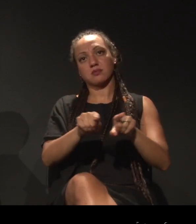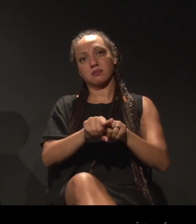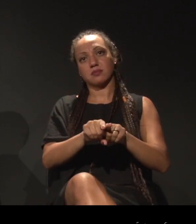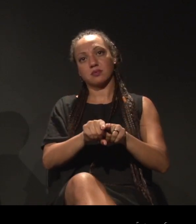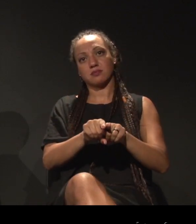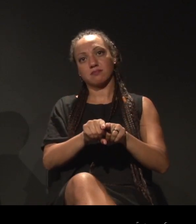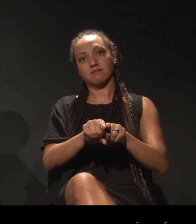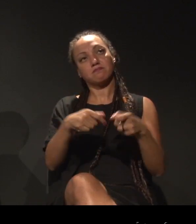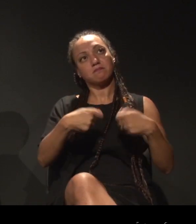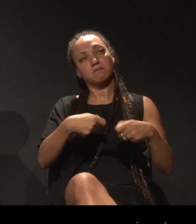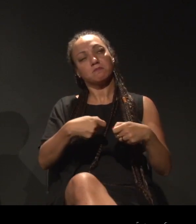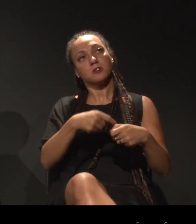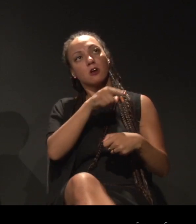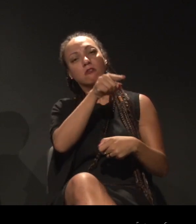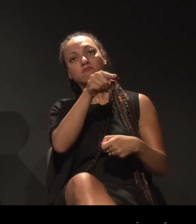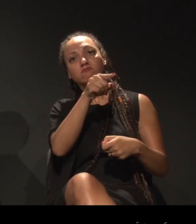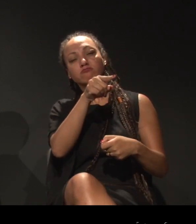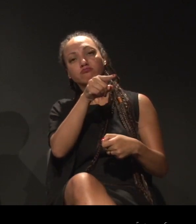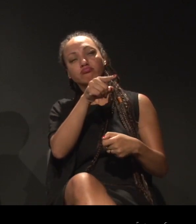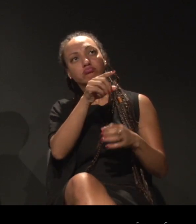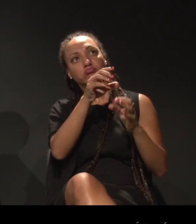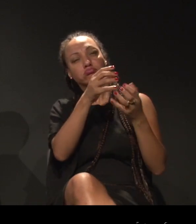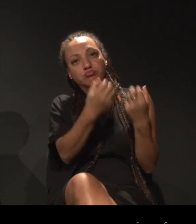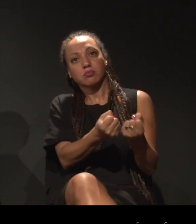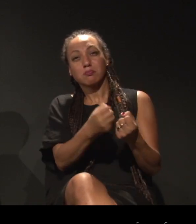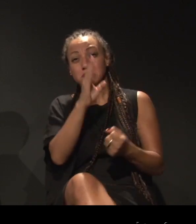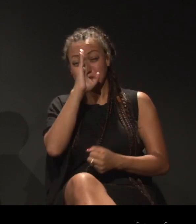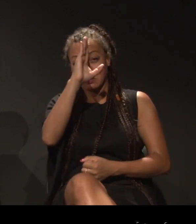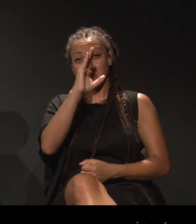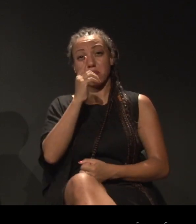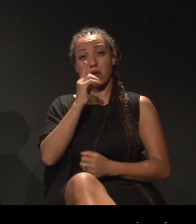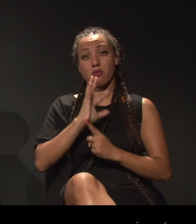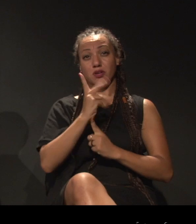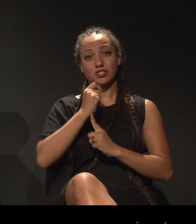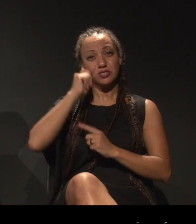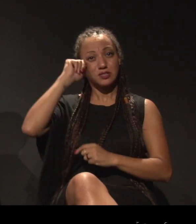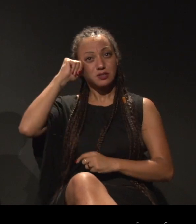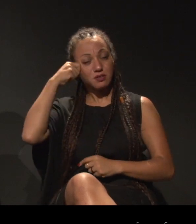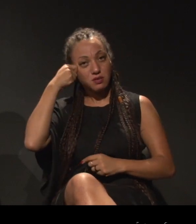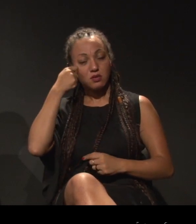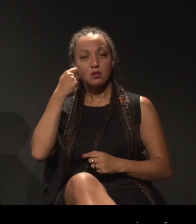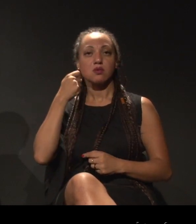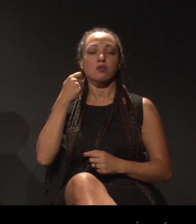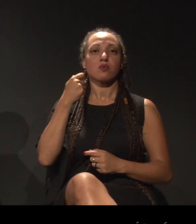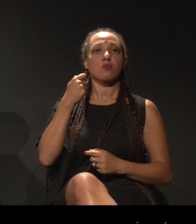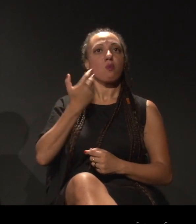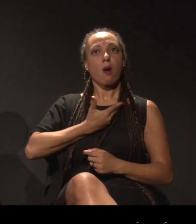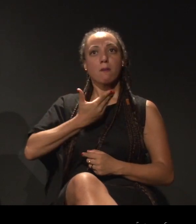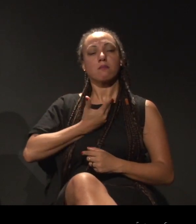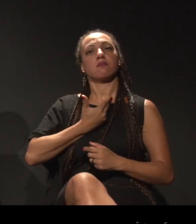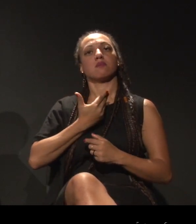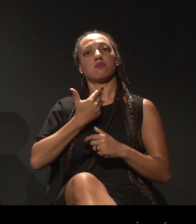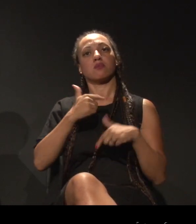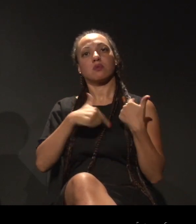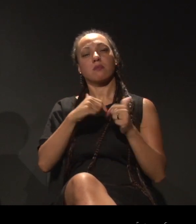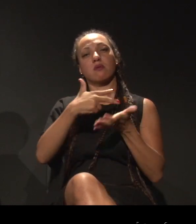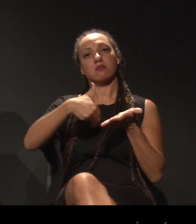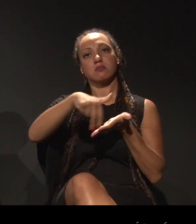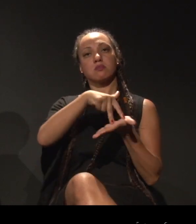precisa legitimar, principalmente quando é um artista negro, um colega negro-negra.